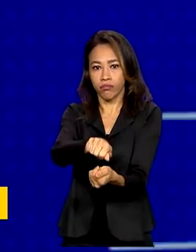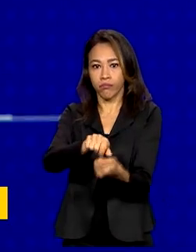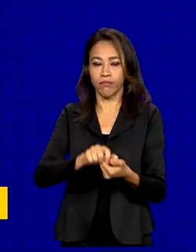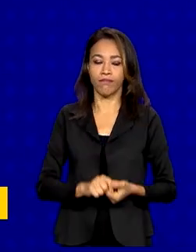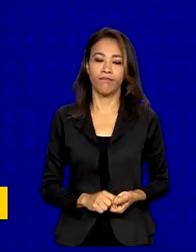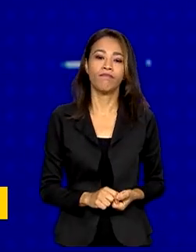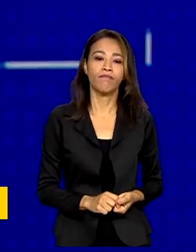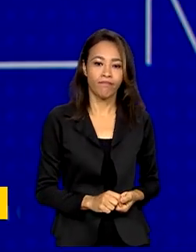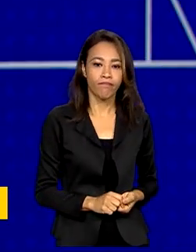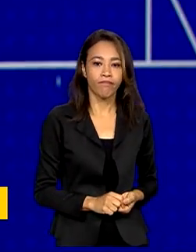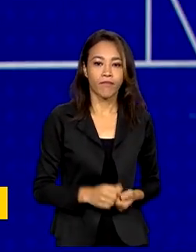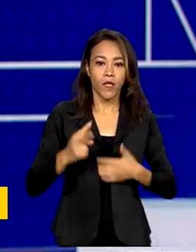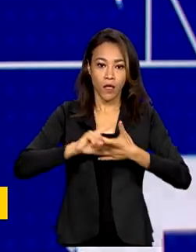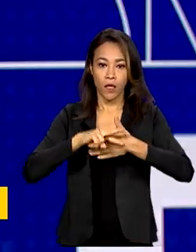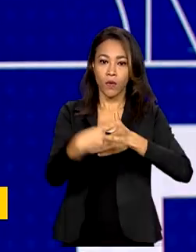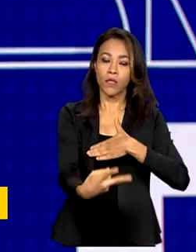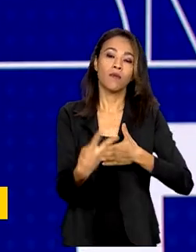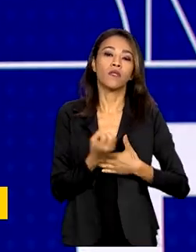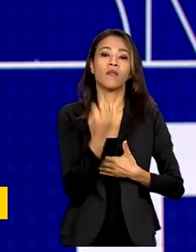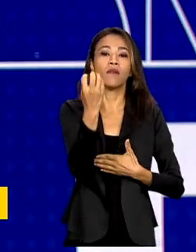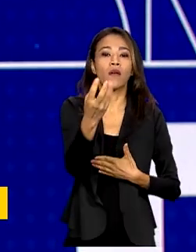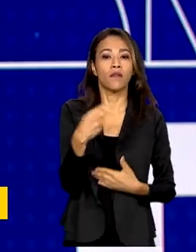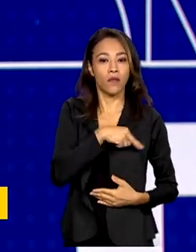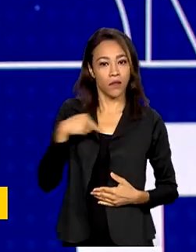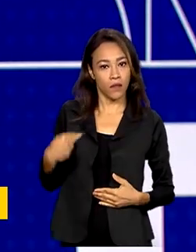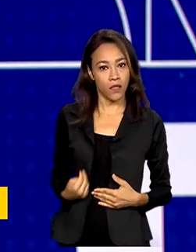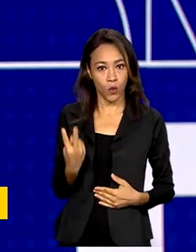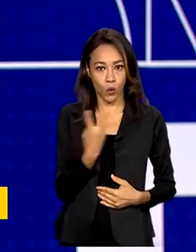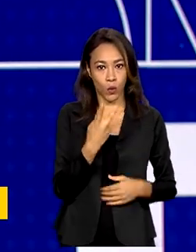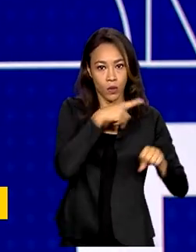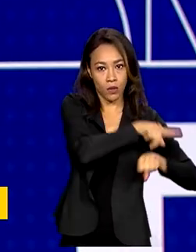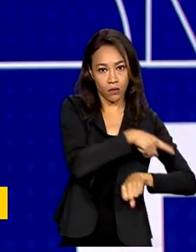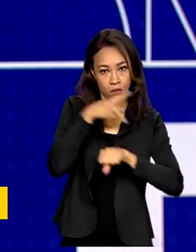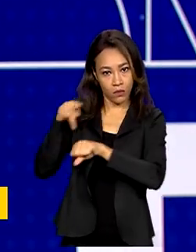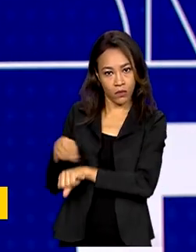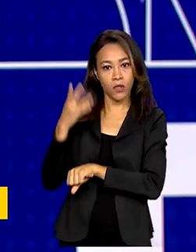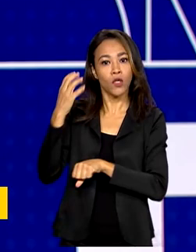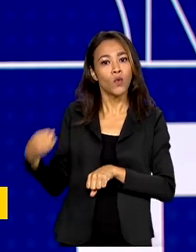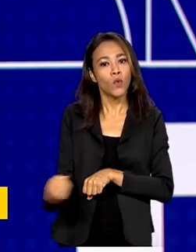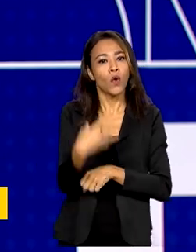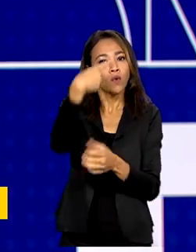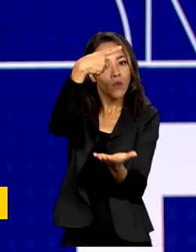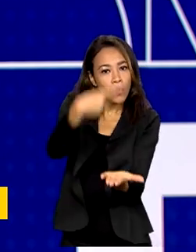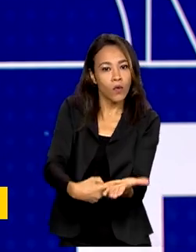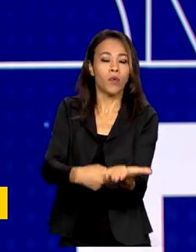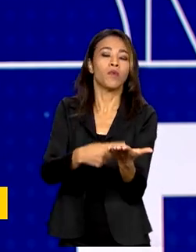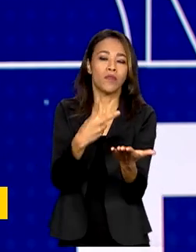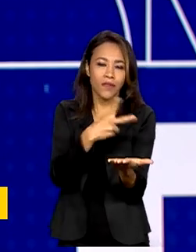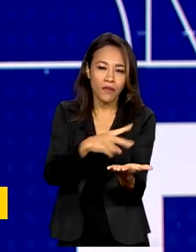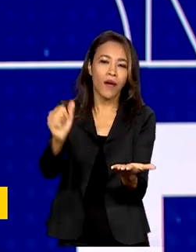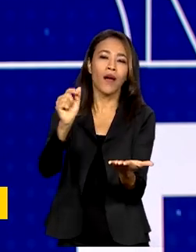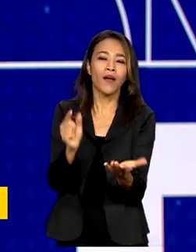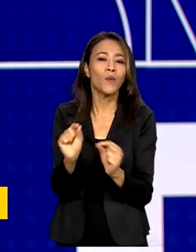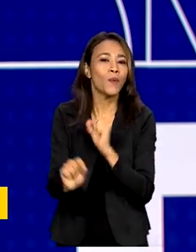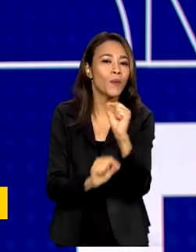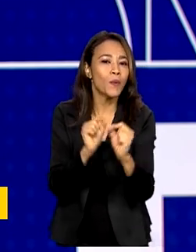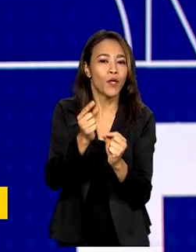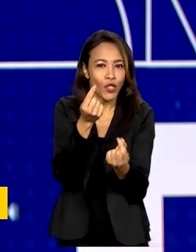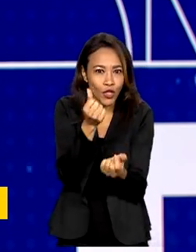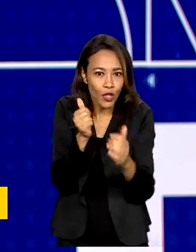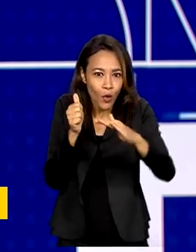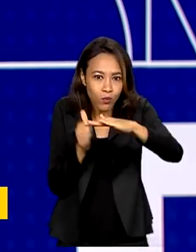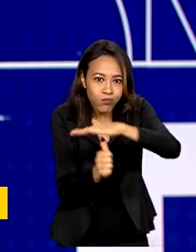E como consequência da viagem à China, os dois países firmaram novos acordos que devem atrair investimentos em